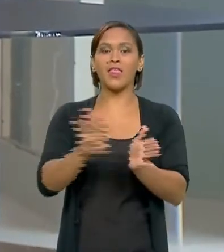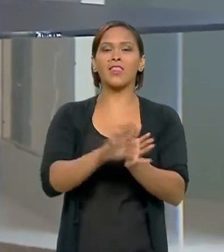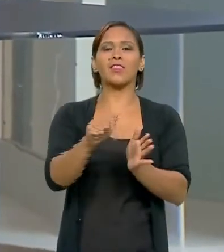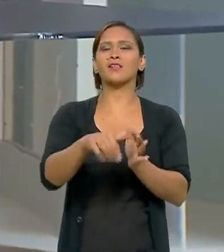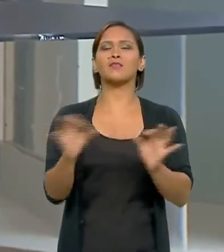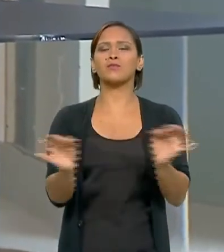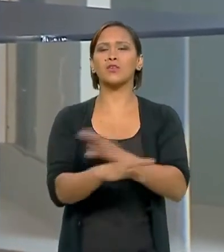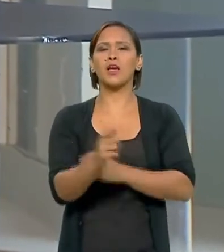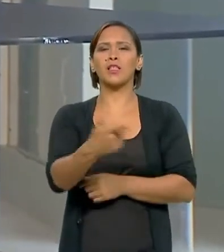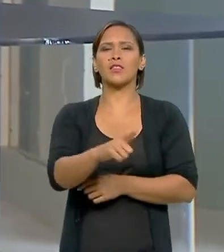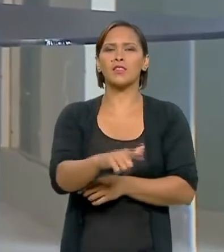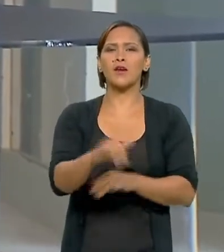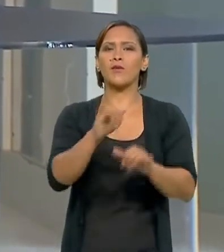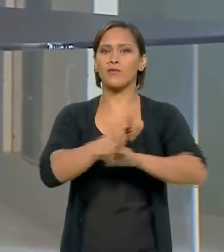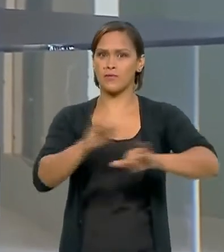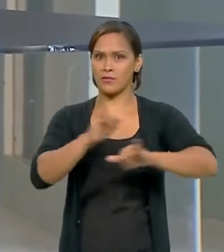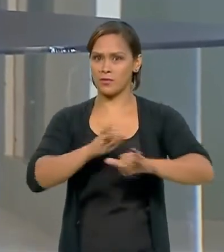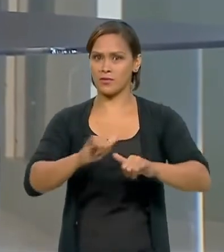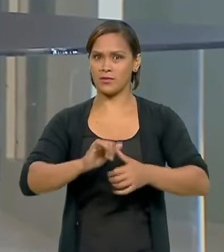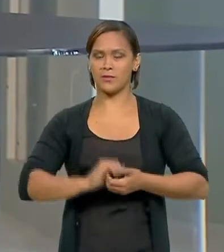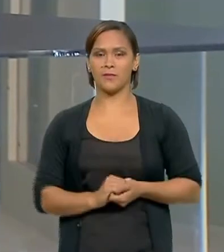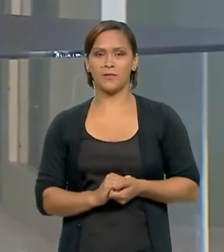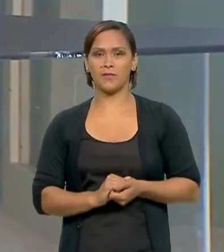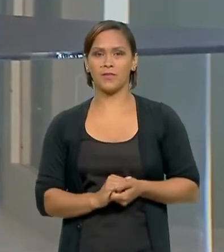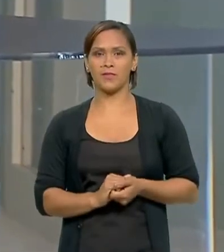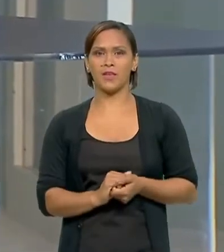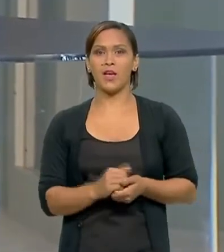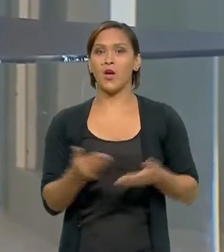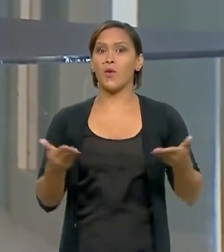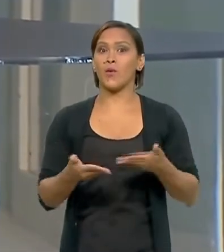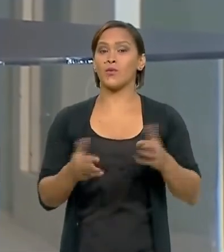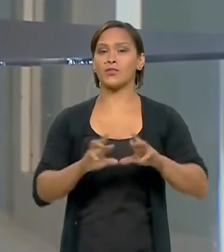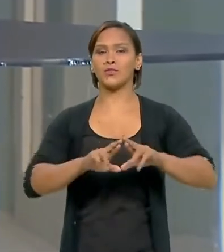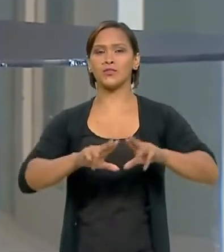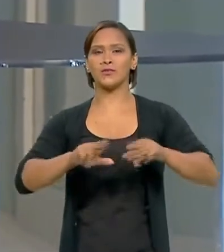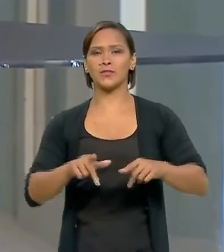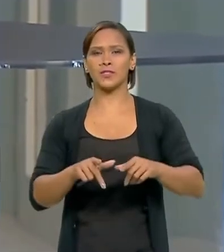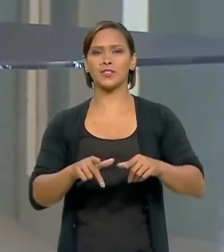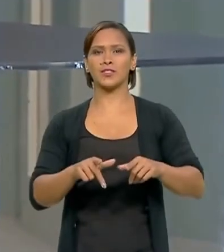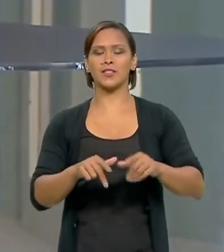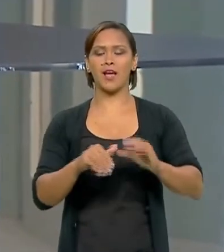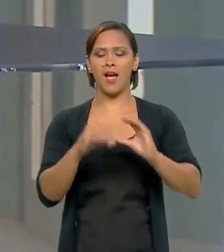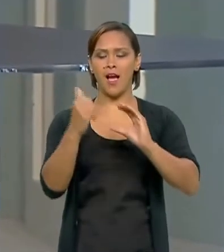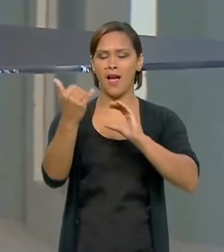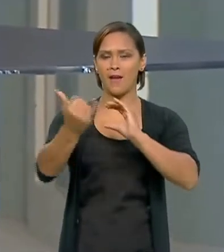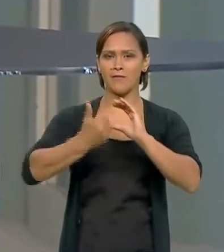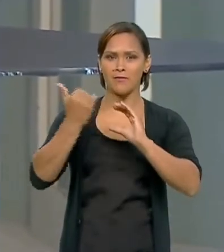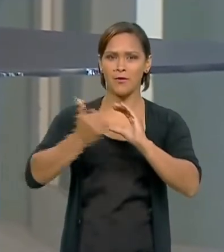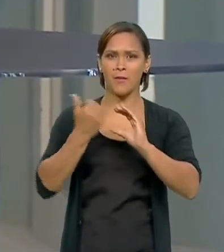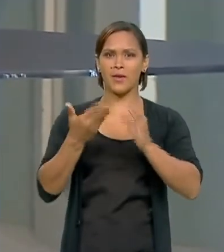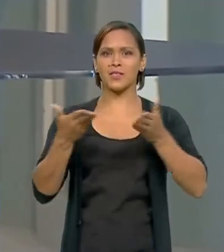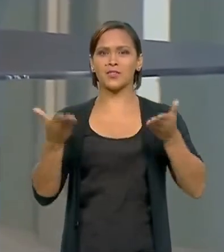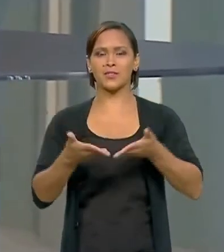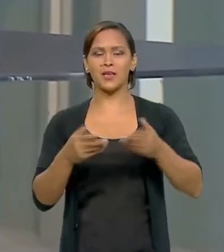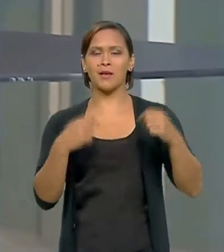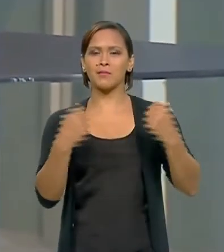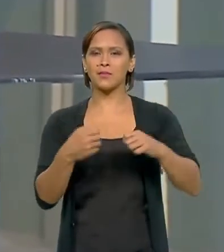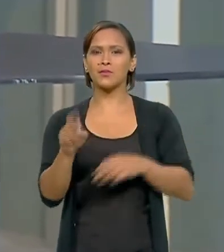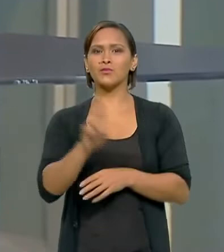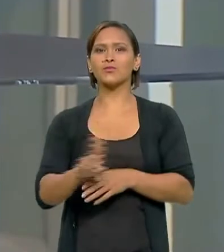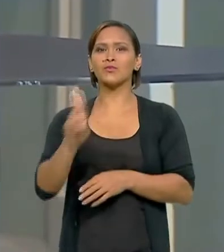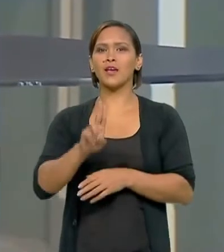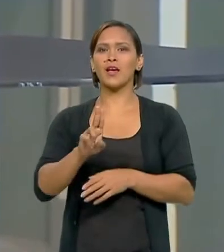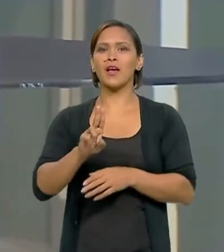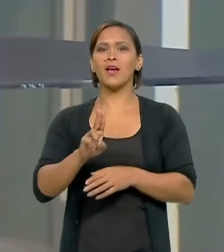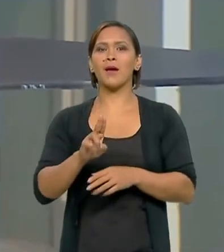conclusão não, não é informe é informação e não é assim que funciona hoje hoje o informe chega e tem que usar não interessa essa